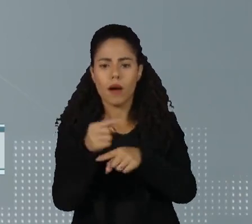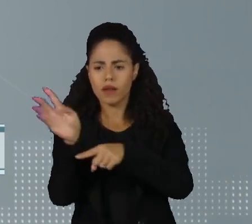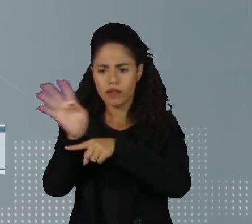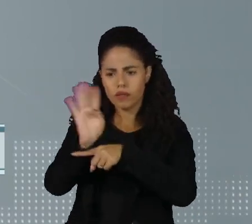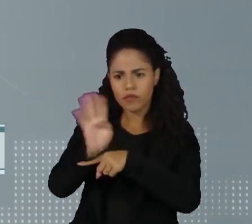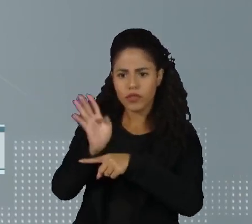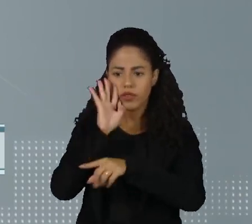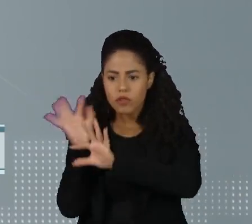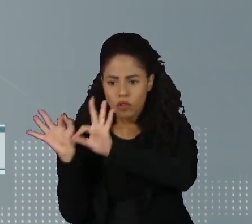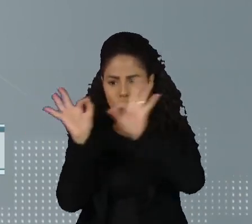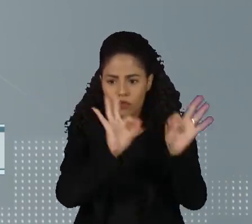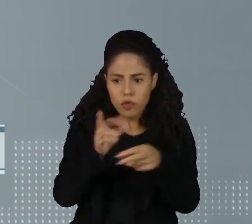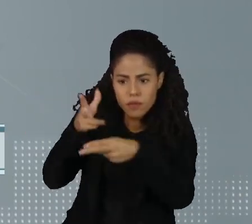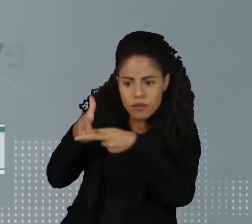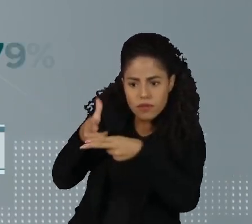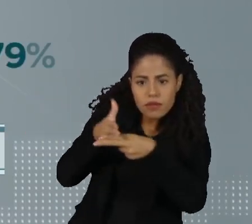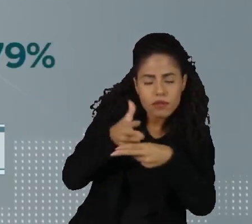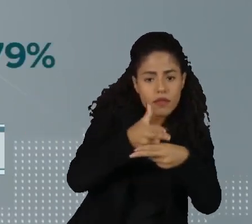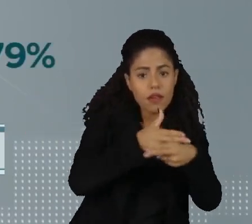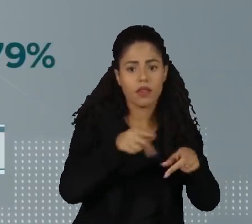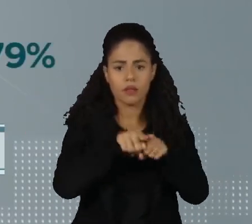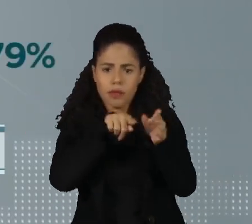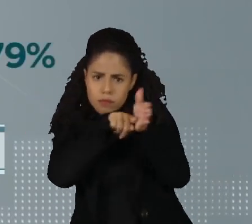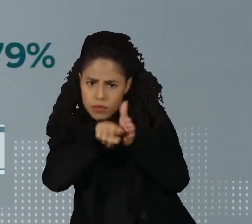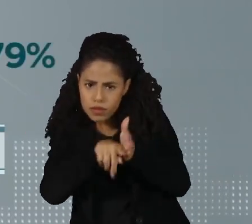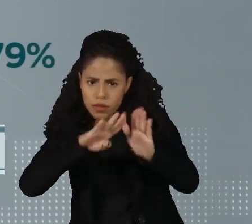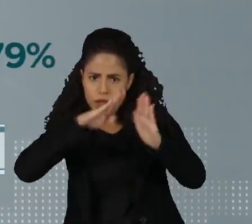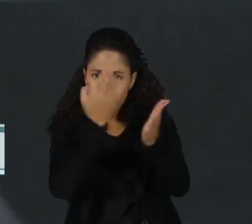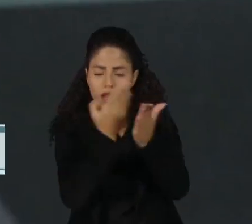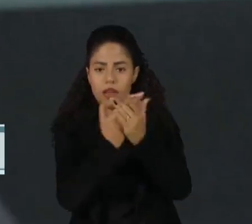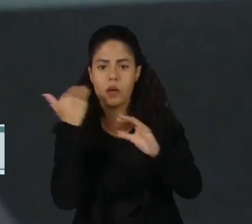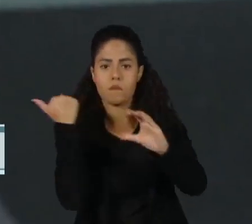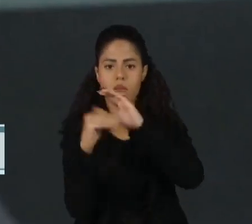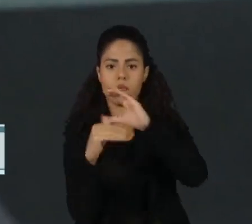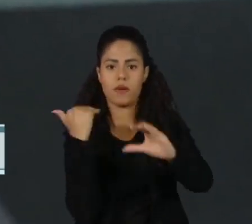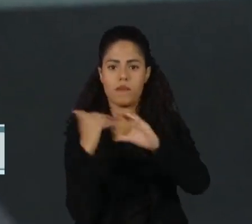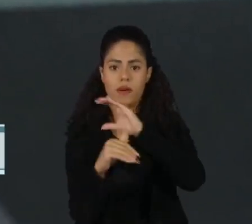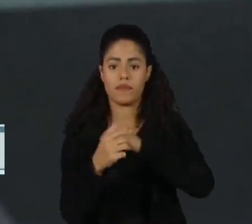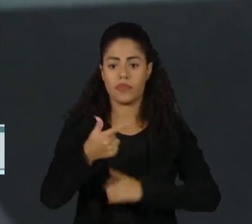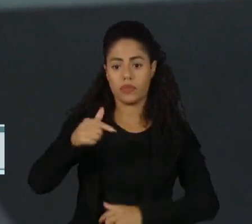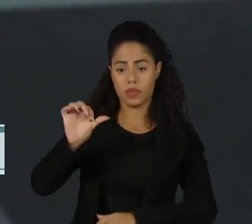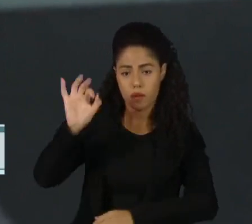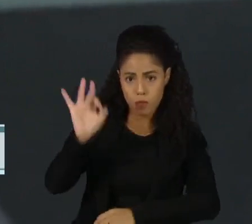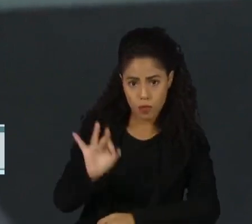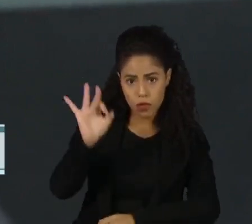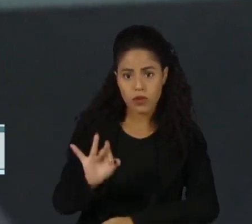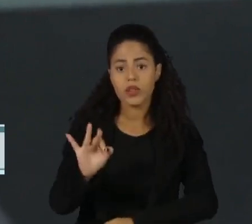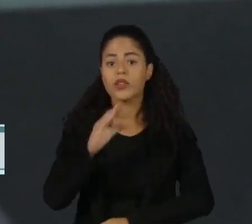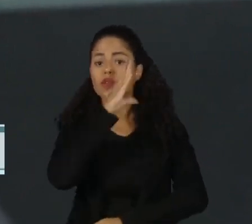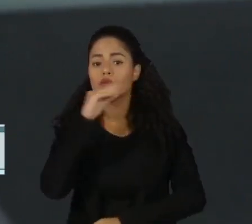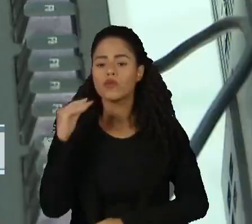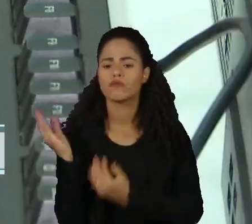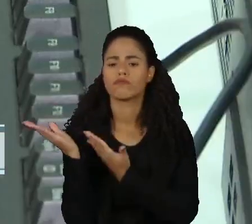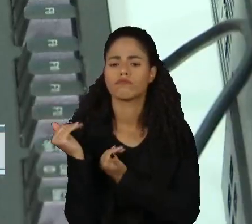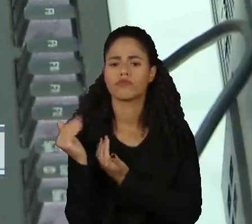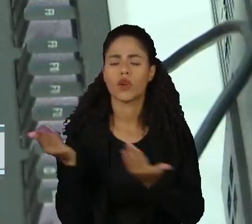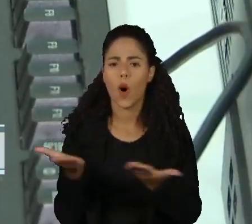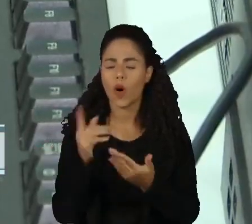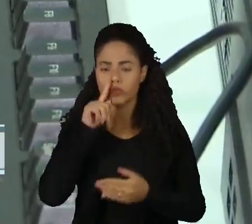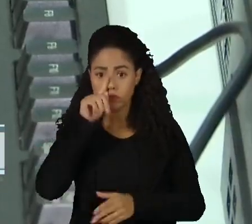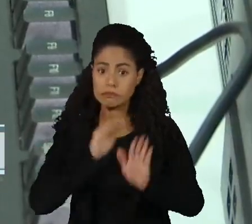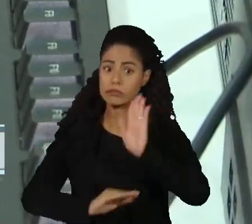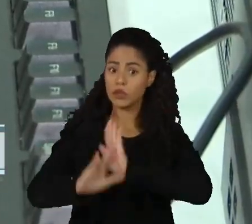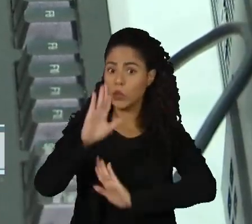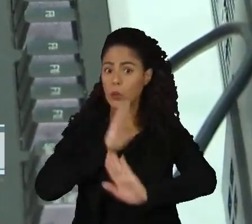filmes e séries, pesquisas para a escola e envio de mensagens. 79% dos jovens dizem que tomam cuidado